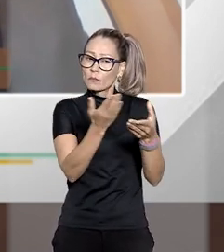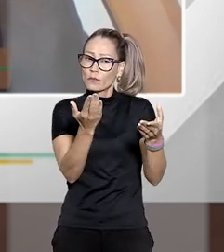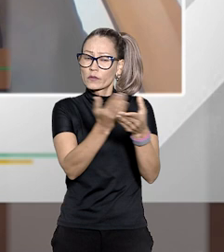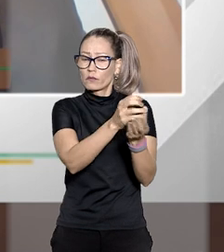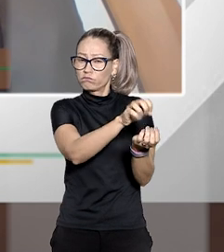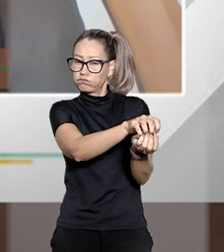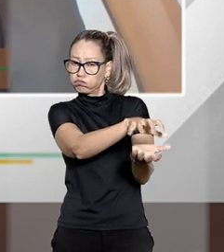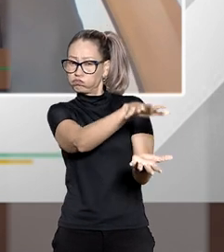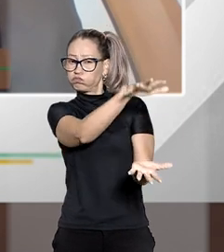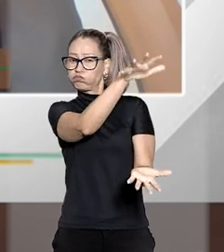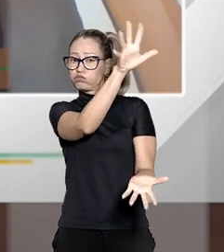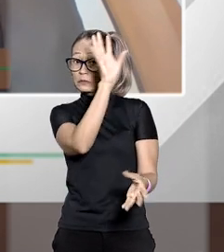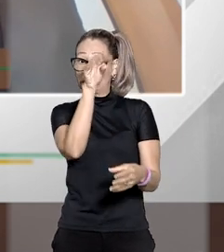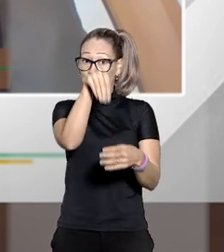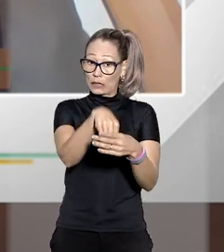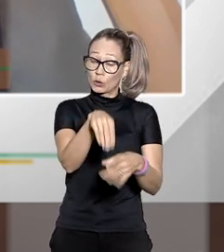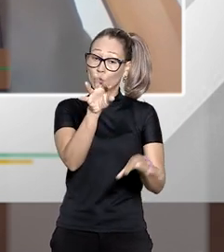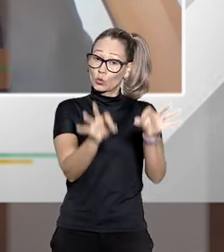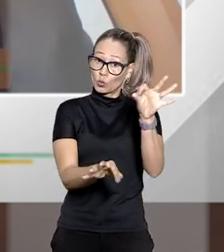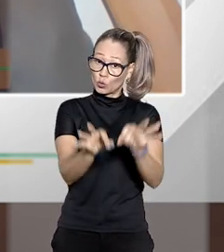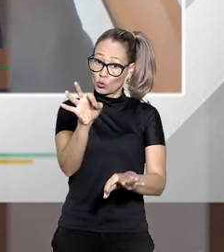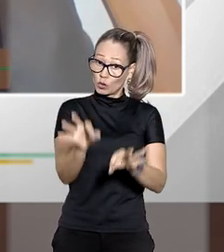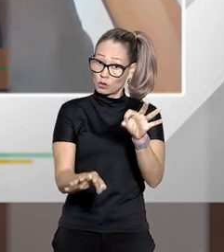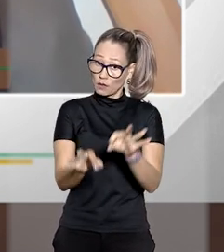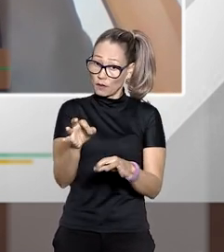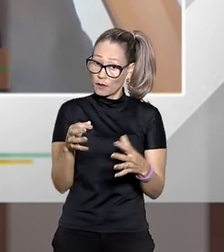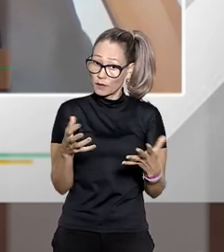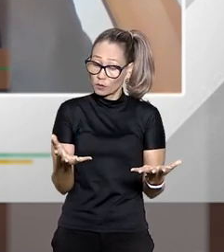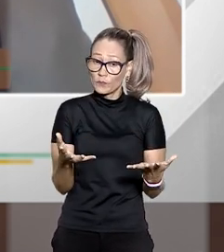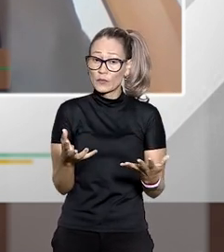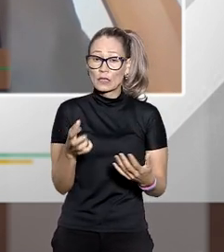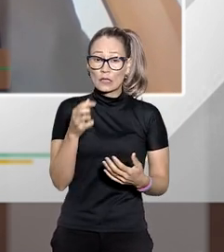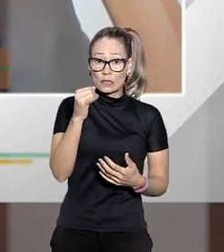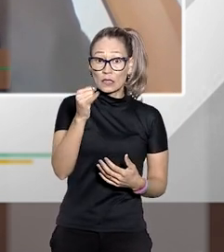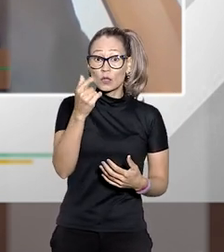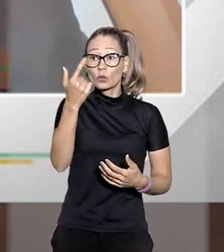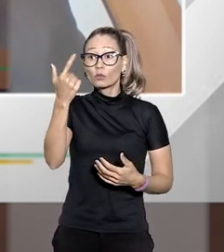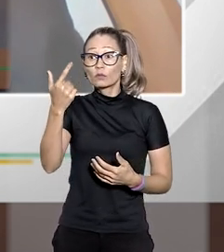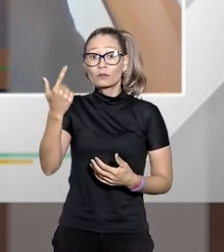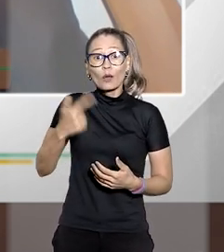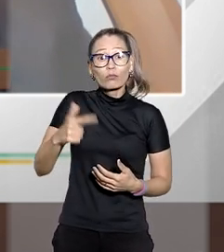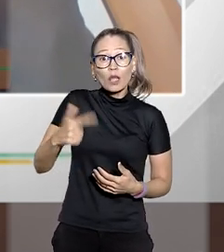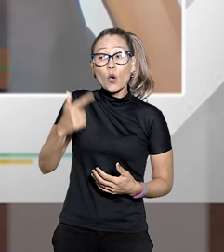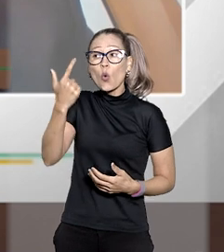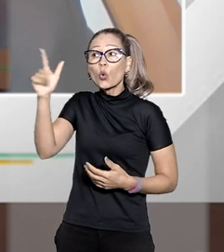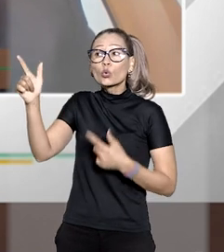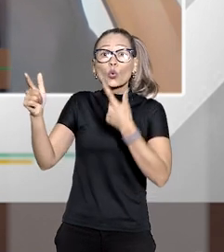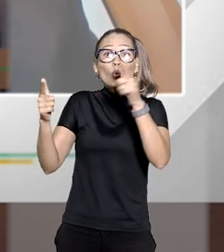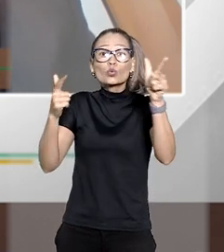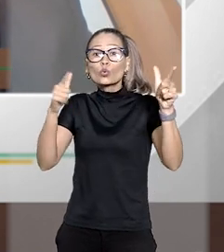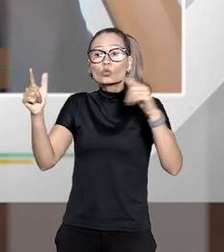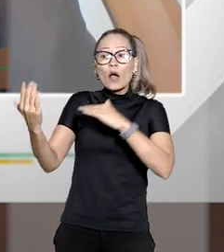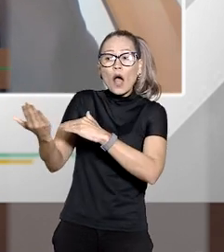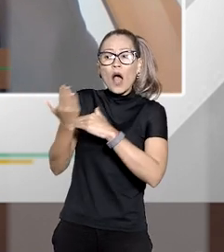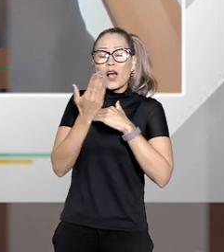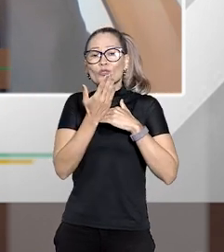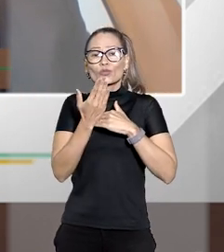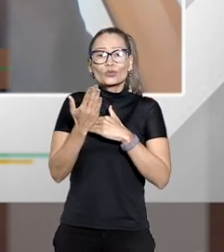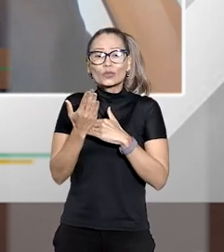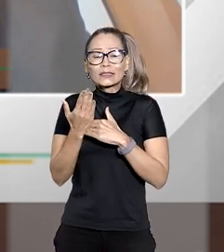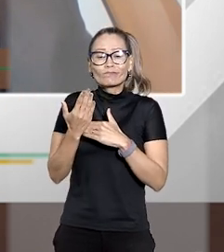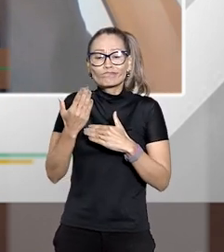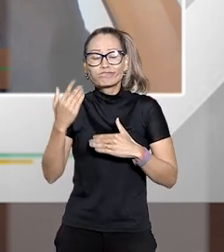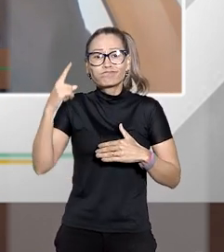demandas nos juizados e isso se não houver esses instrumentos conciliatórios né acaba